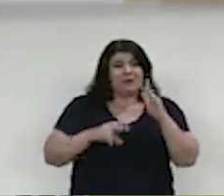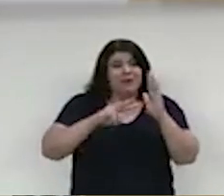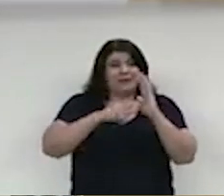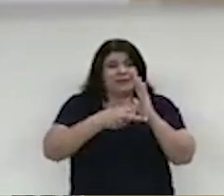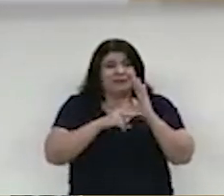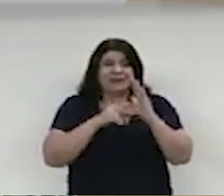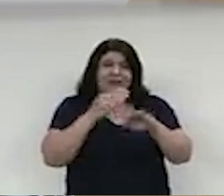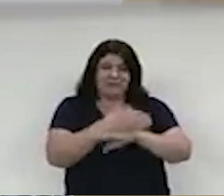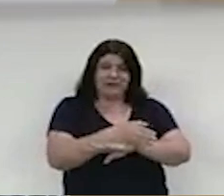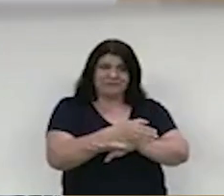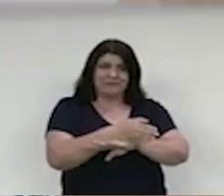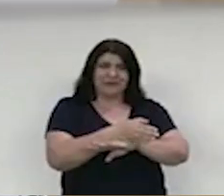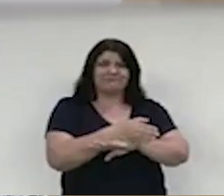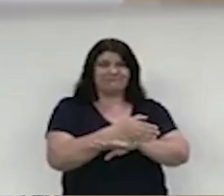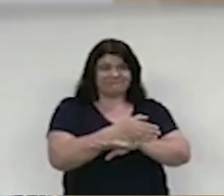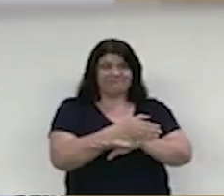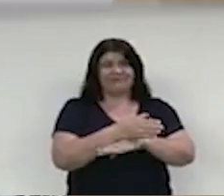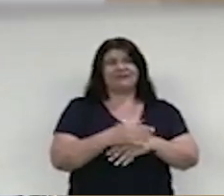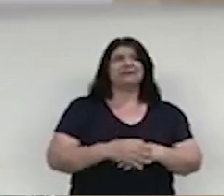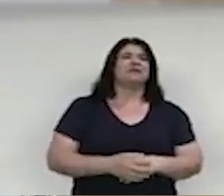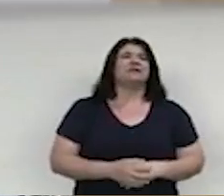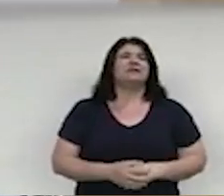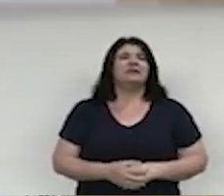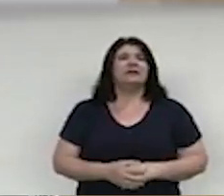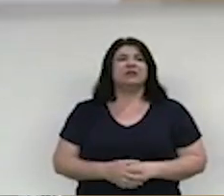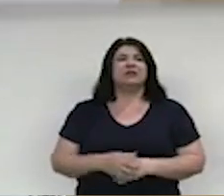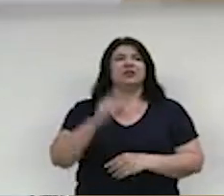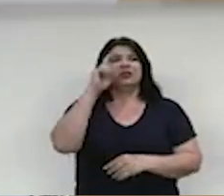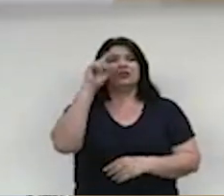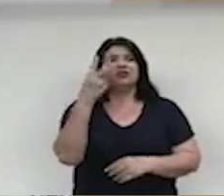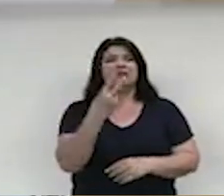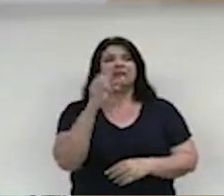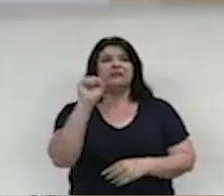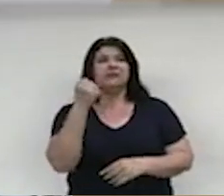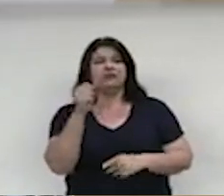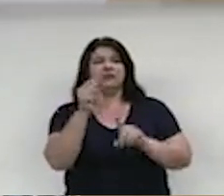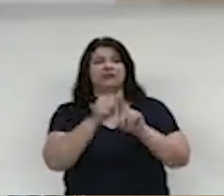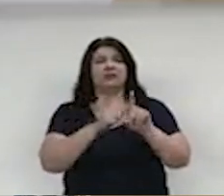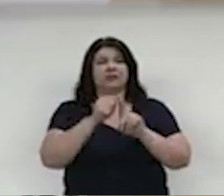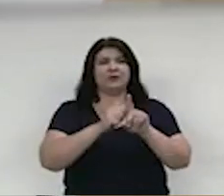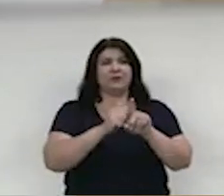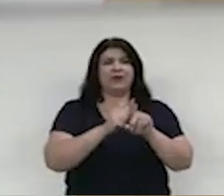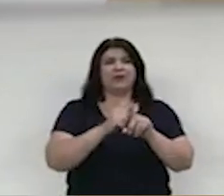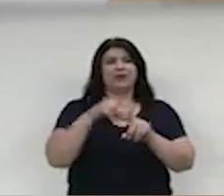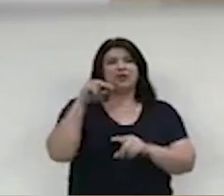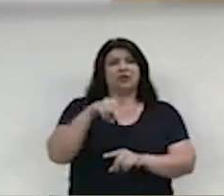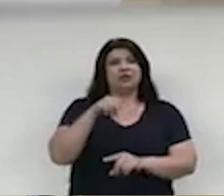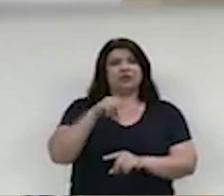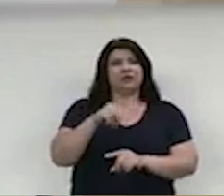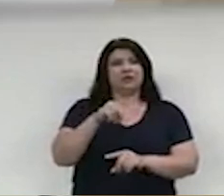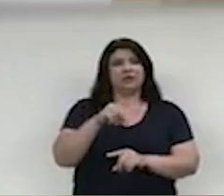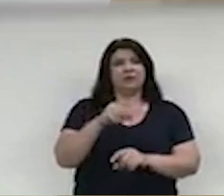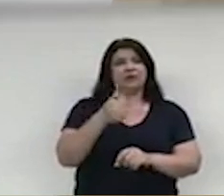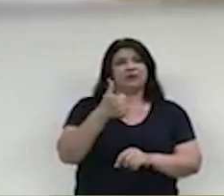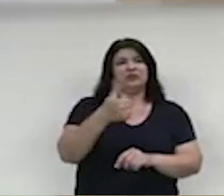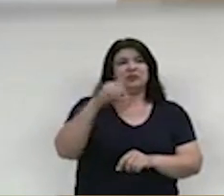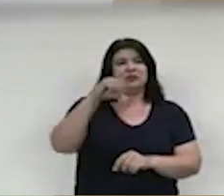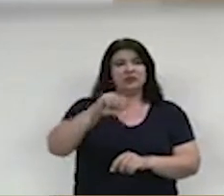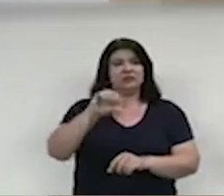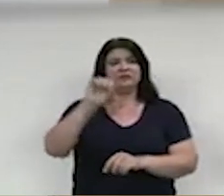suas reivindicações não atendidas. Em 28 de novembro de 1988, ele participou da fundação do sindicato